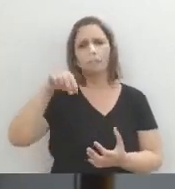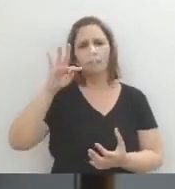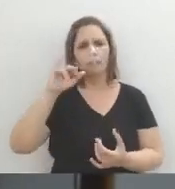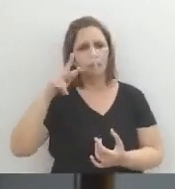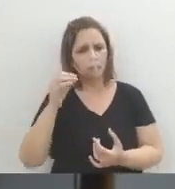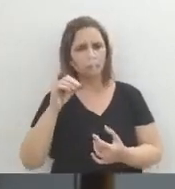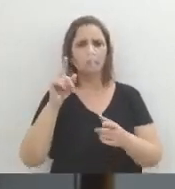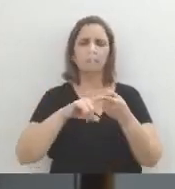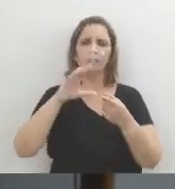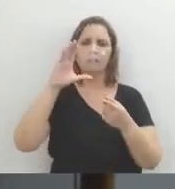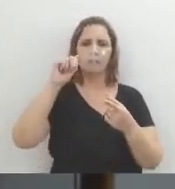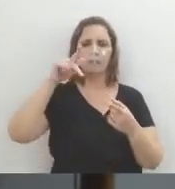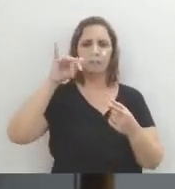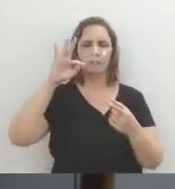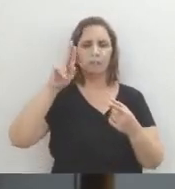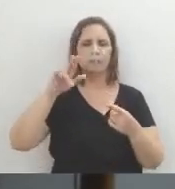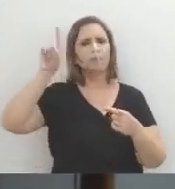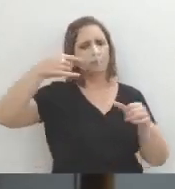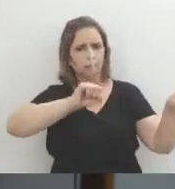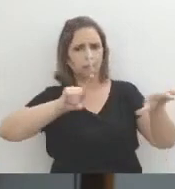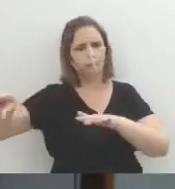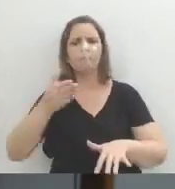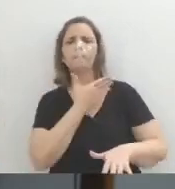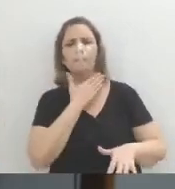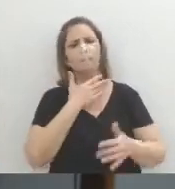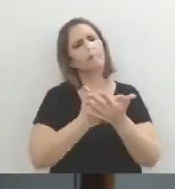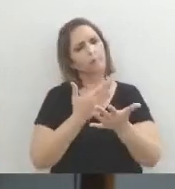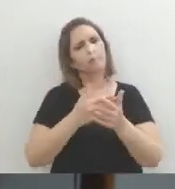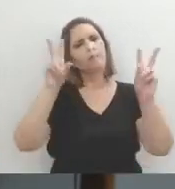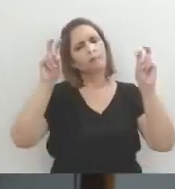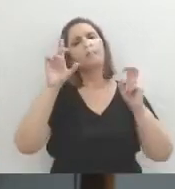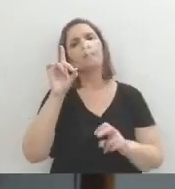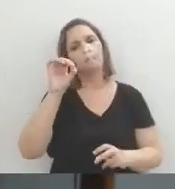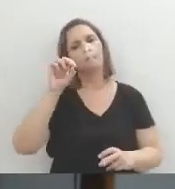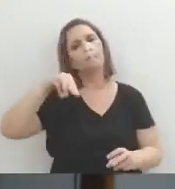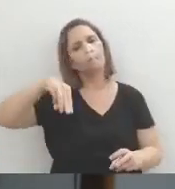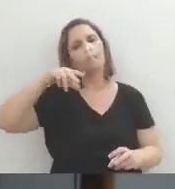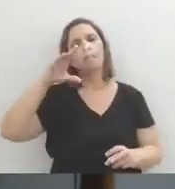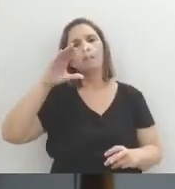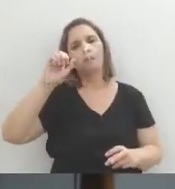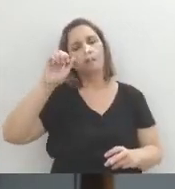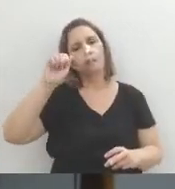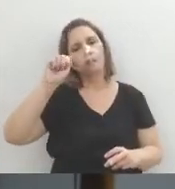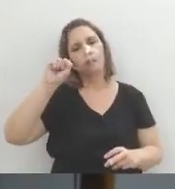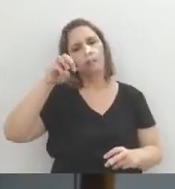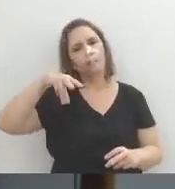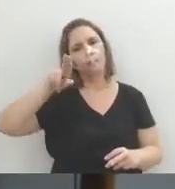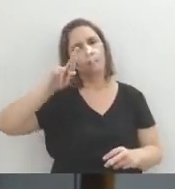Bentinho e Capitu. Gente, próxima semana o bate-papo vai ser sobre Dom Casmurro, tá bom? Vai ser bem